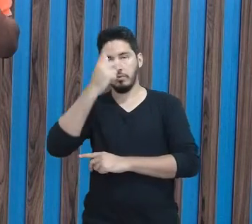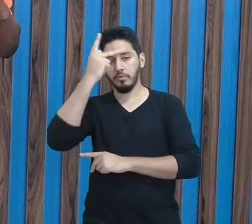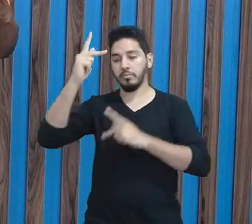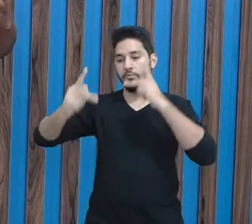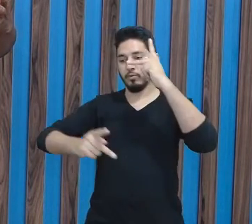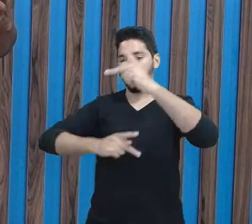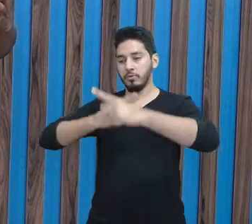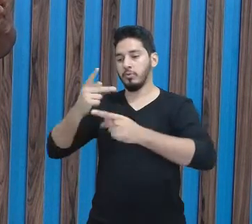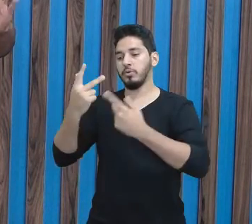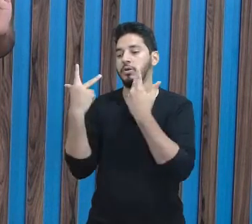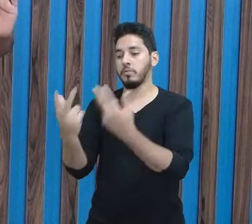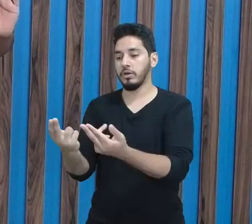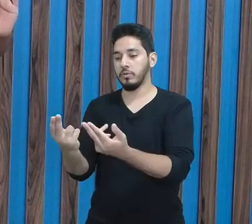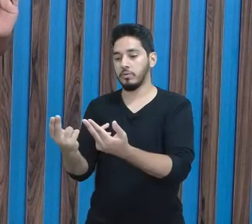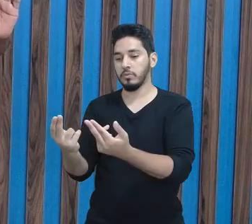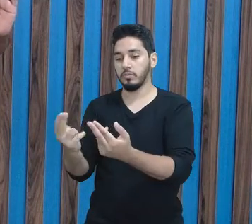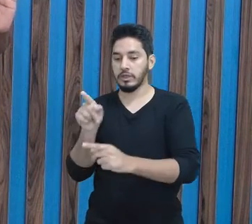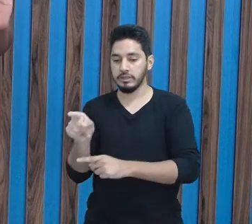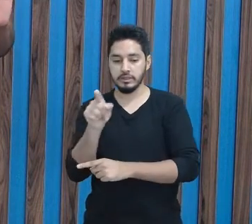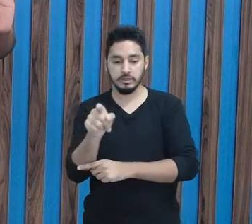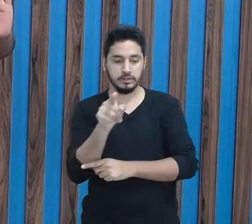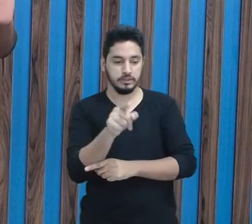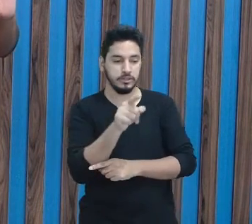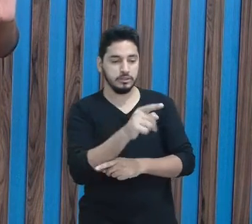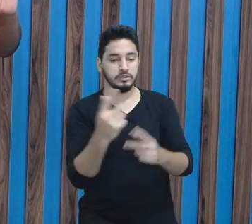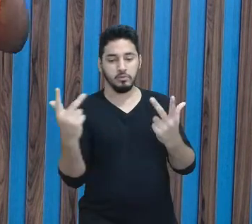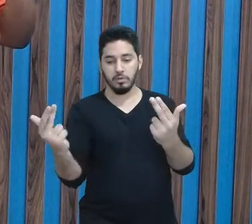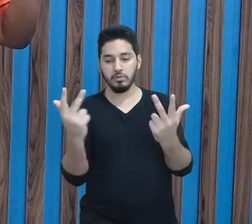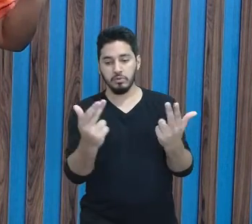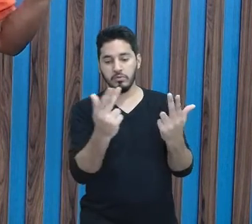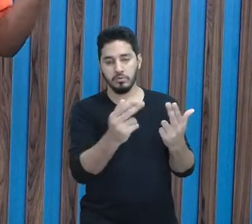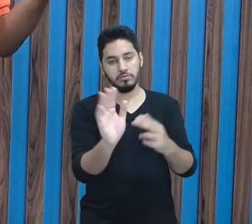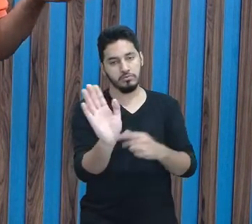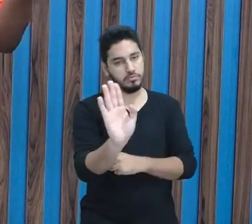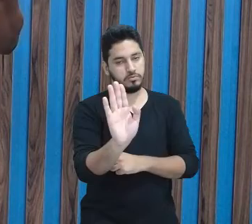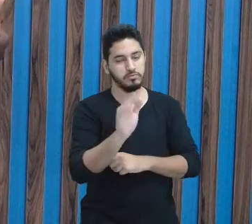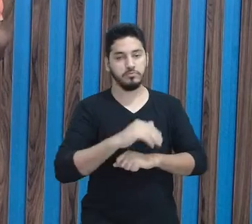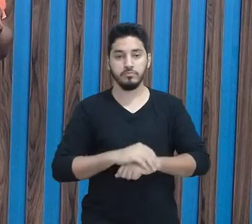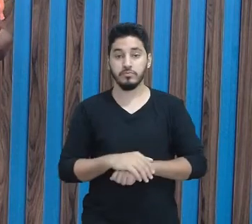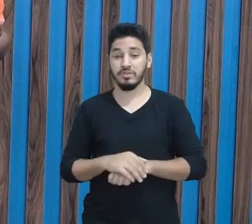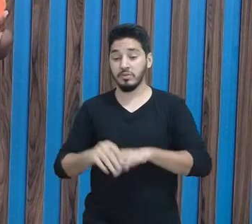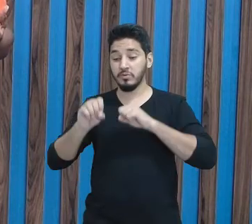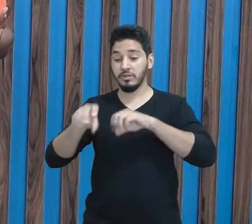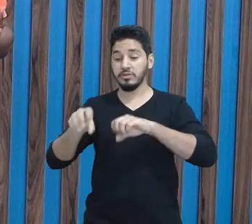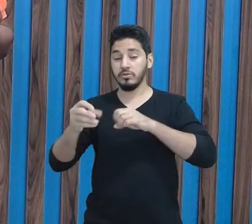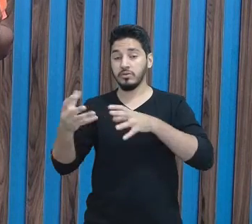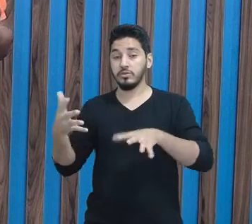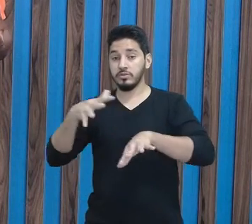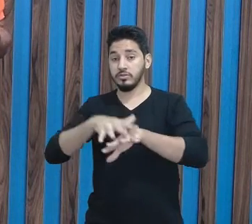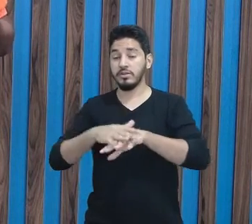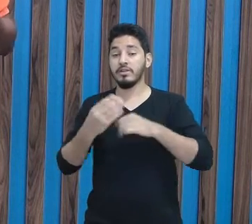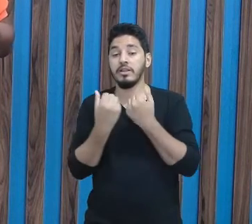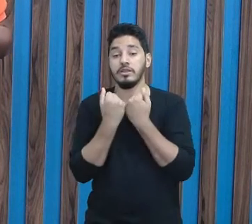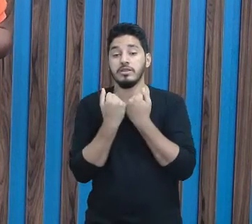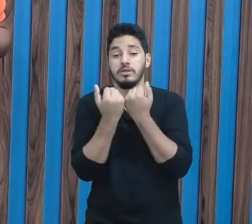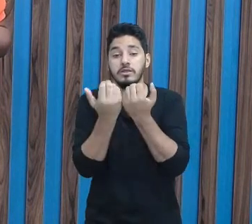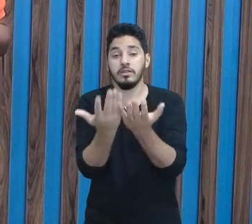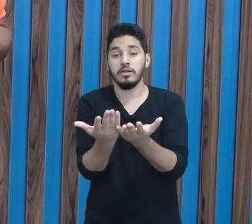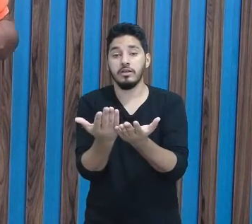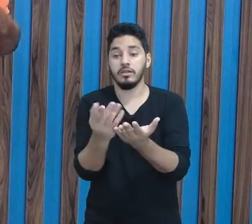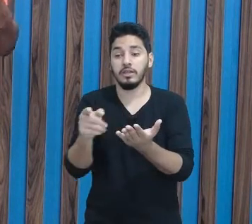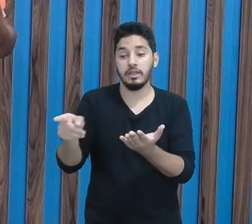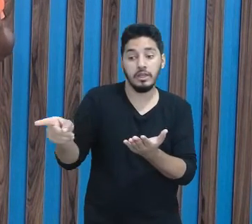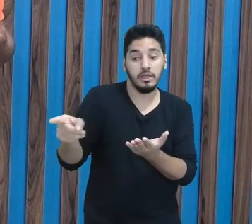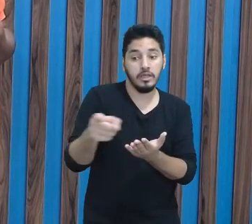homogêneo. Não, de maneira alguma. A educação inclusiva, ela proporciona que todos